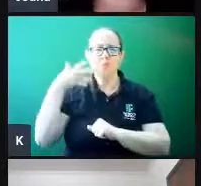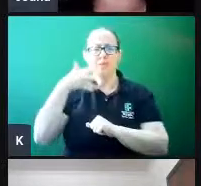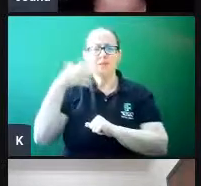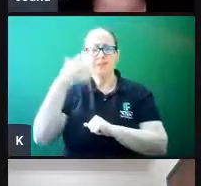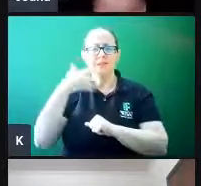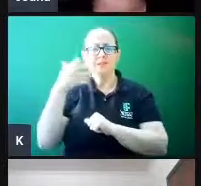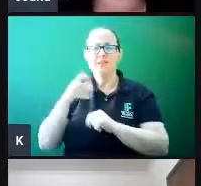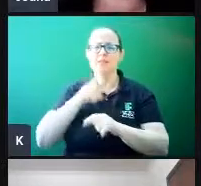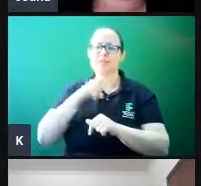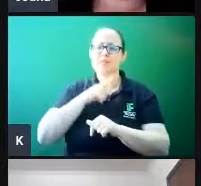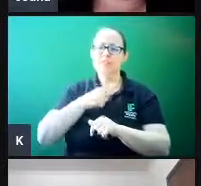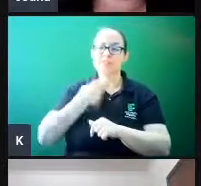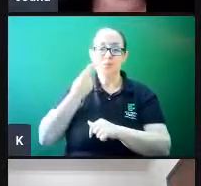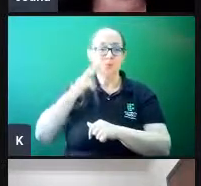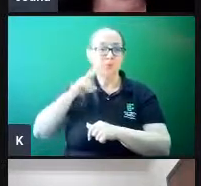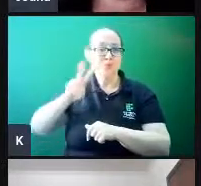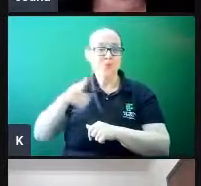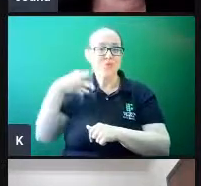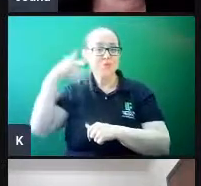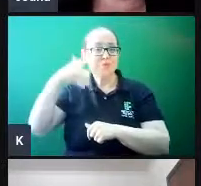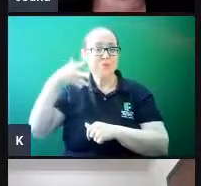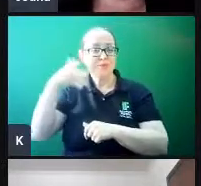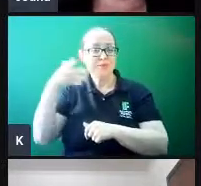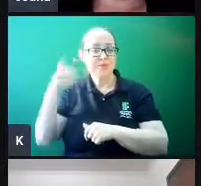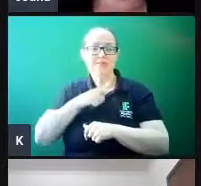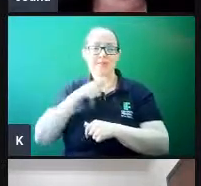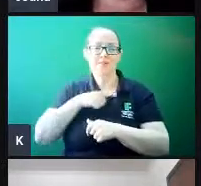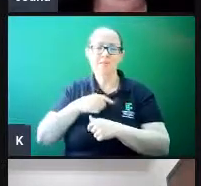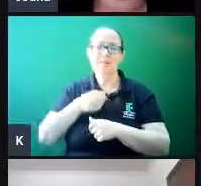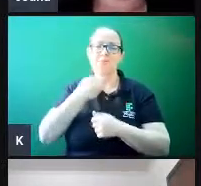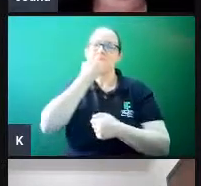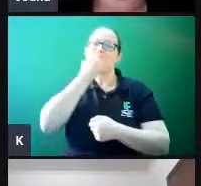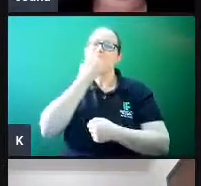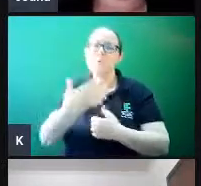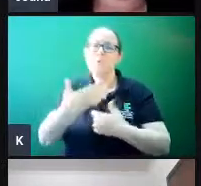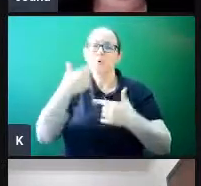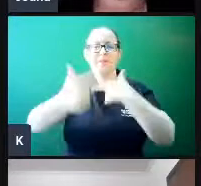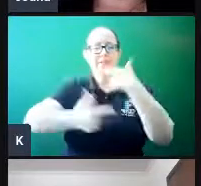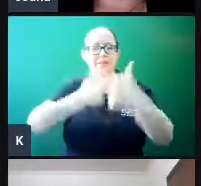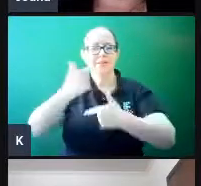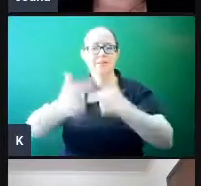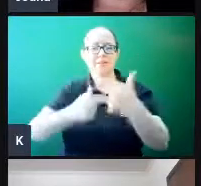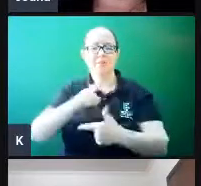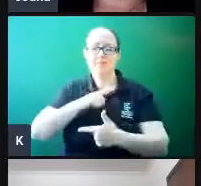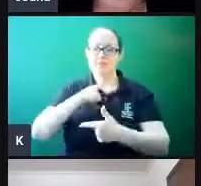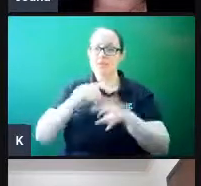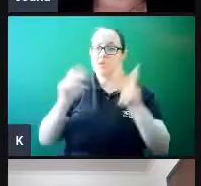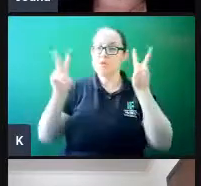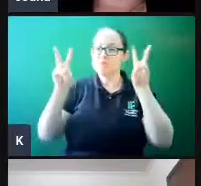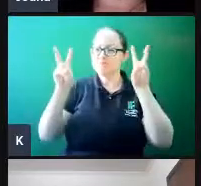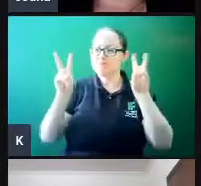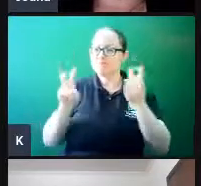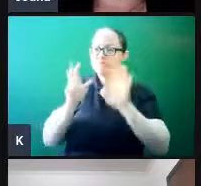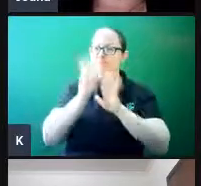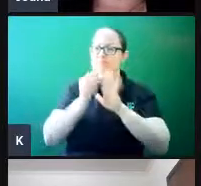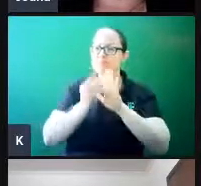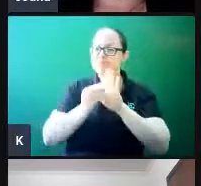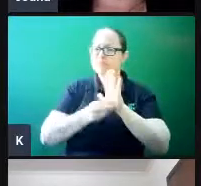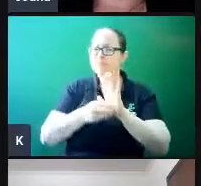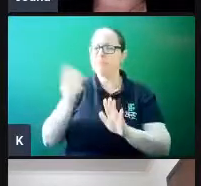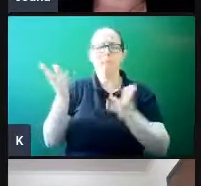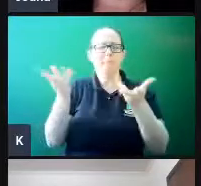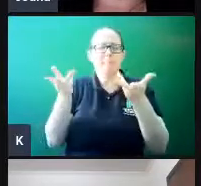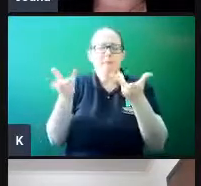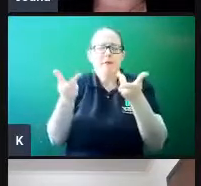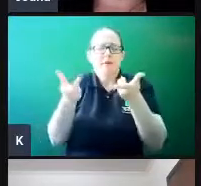dois dias, desejo a todos aí um excelente trabalho, com certeza conteúdos maravilhosos, que vão trazer